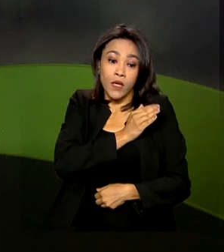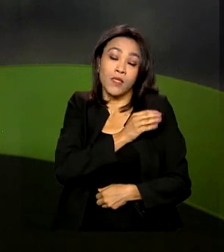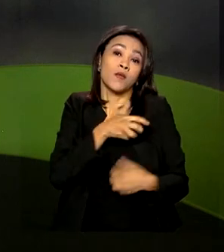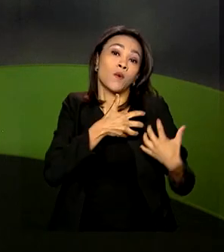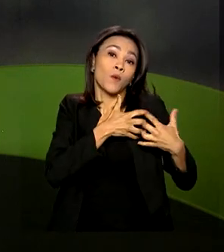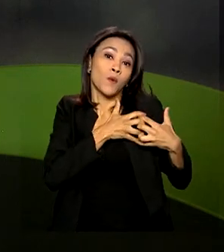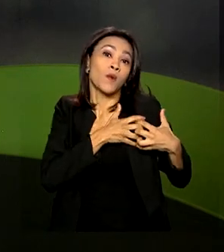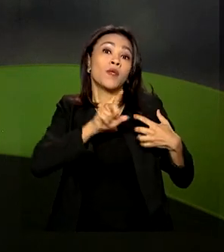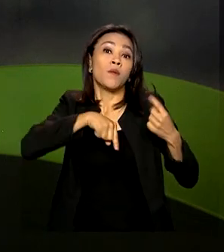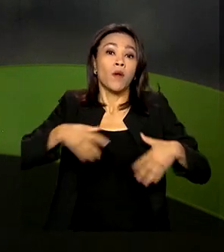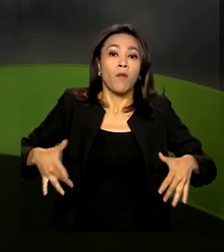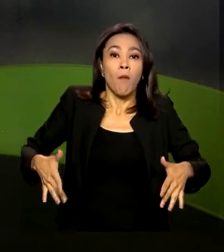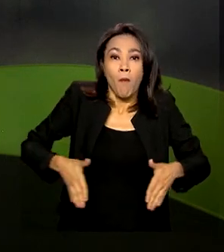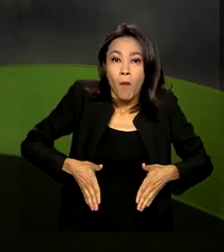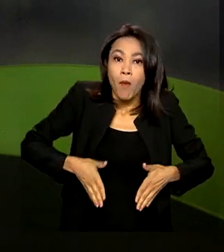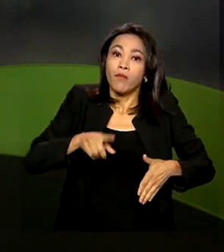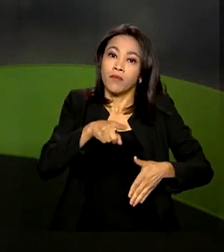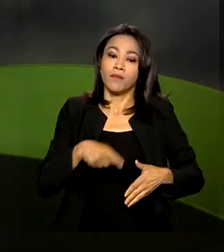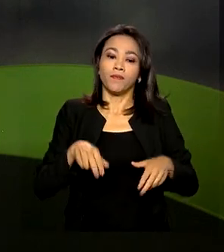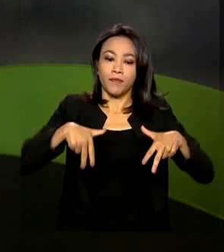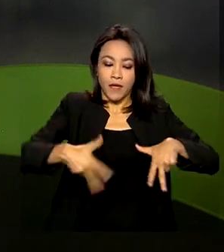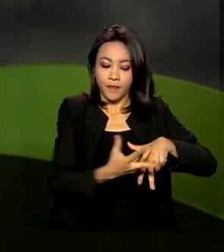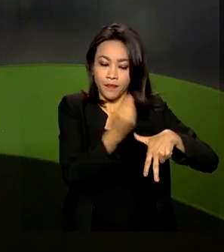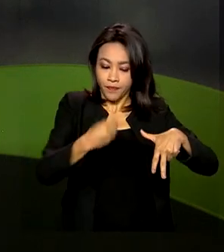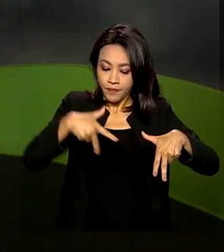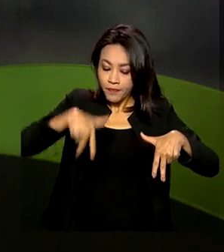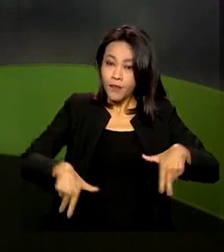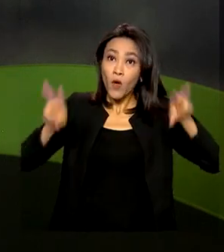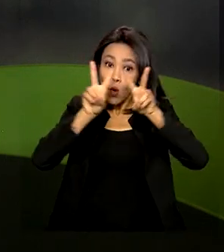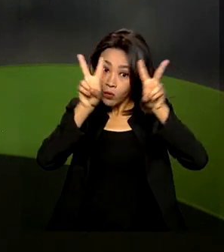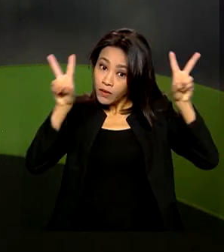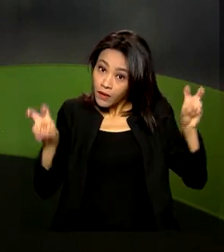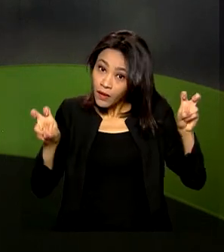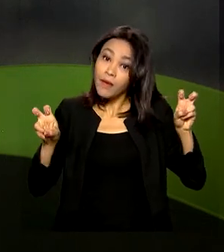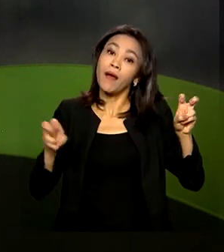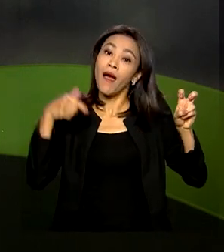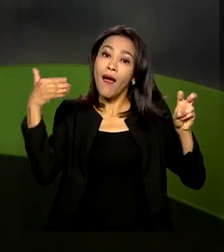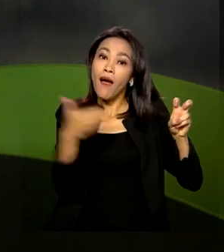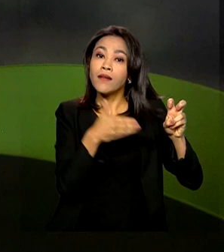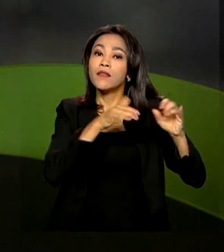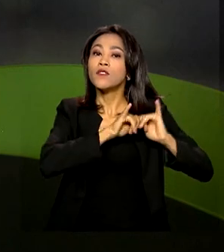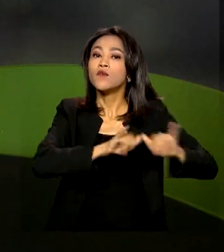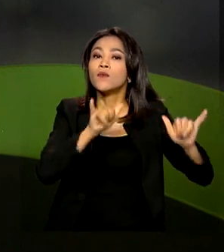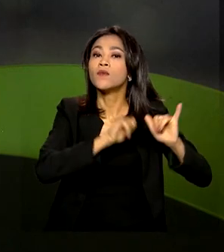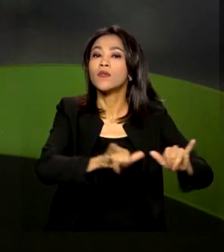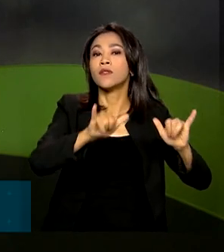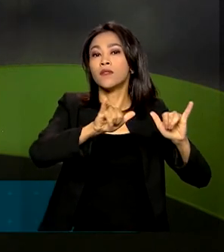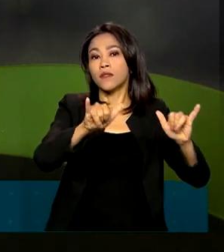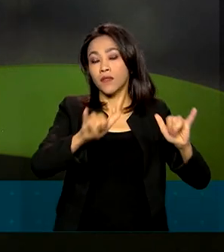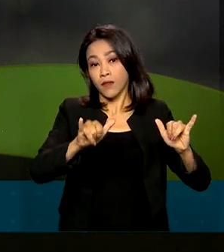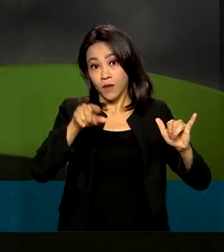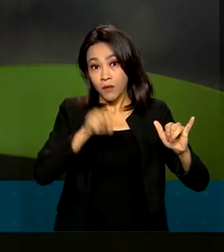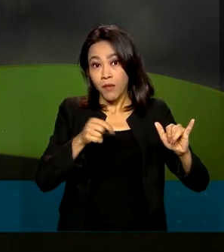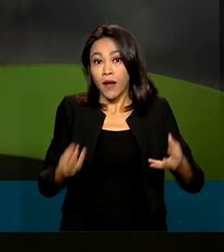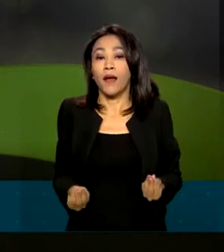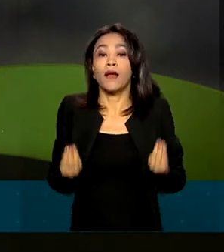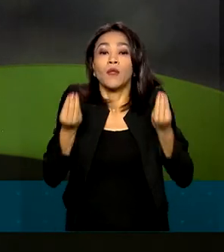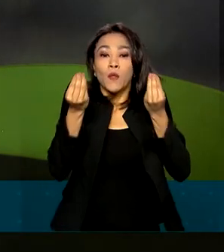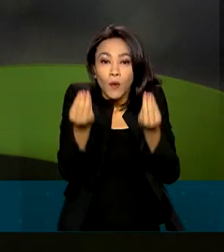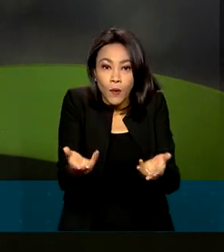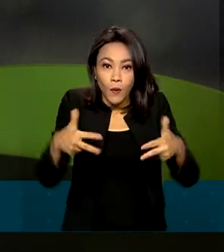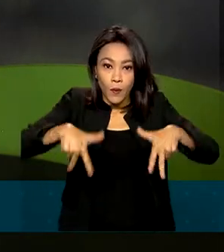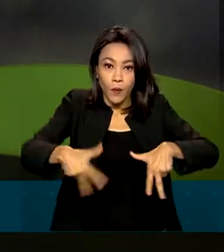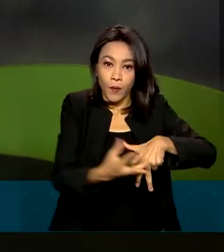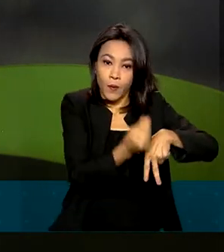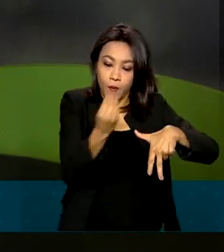Com o tema Amor para Superar, Amor para Recomeçar, a Campanha Nacional de Incentivo à Doação de Órgãos e Tecidos